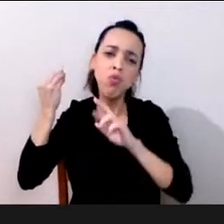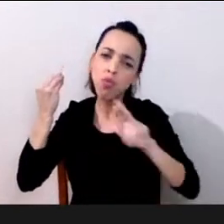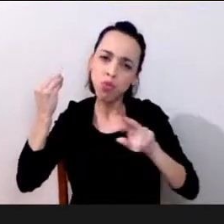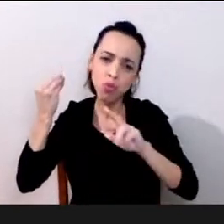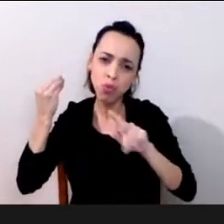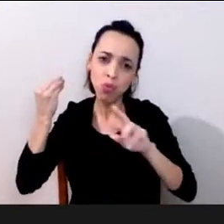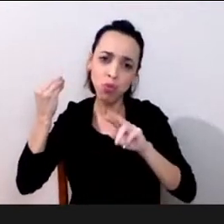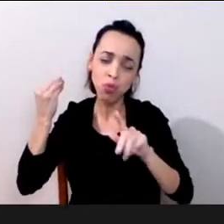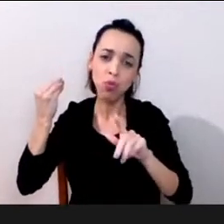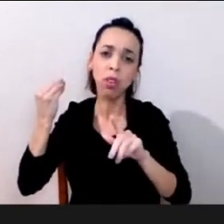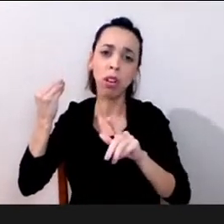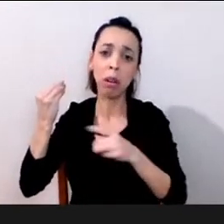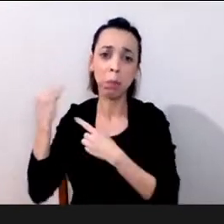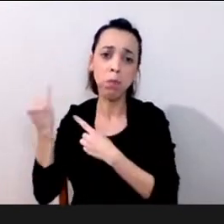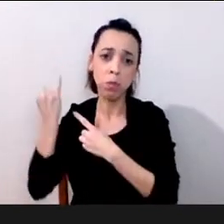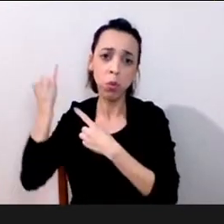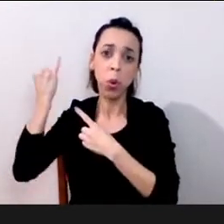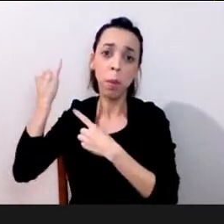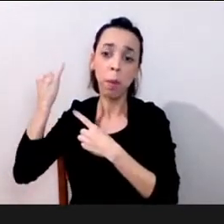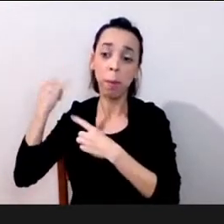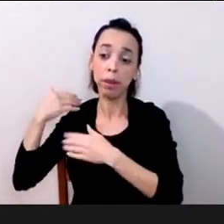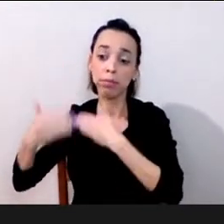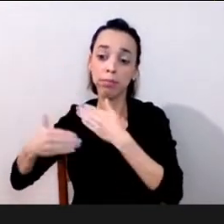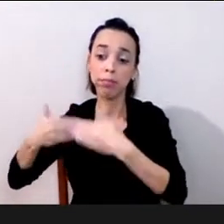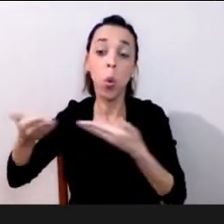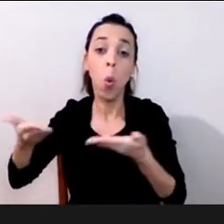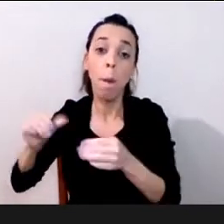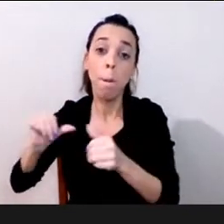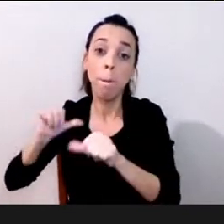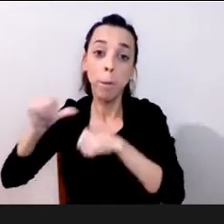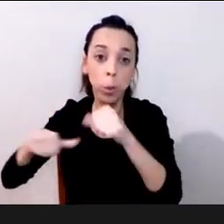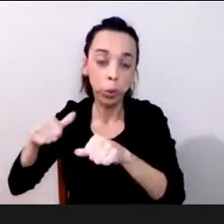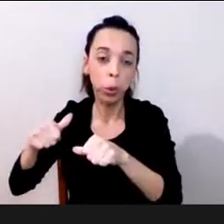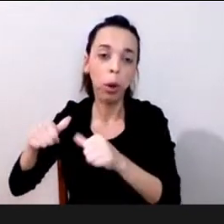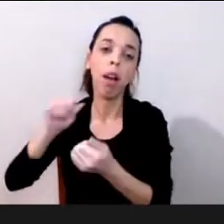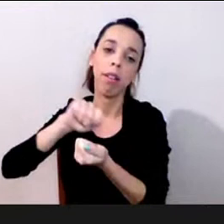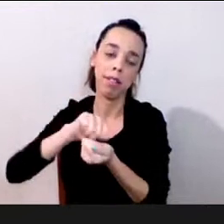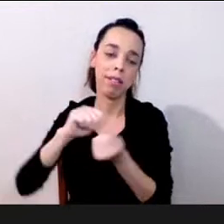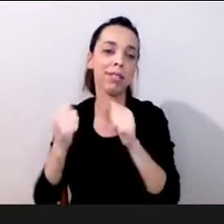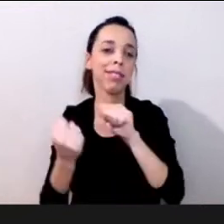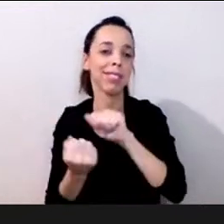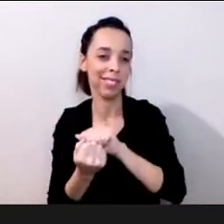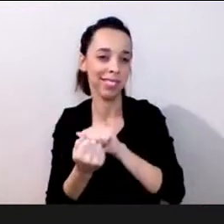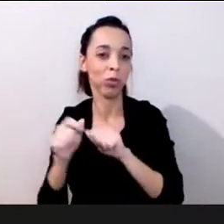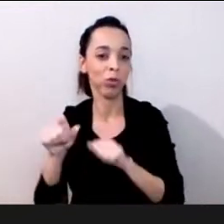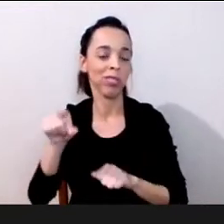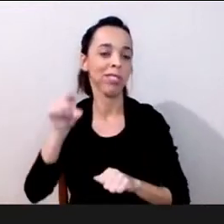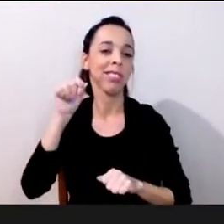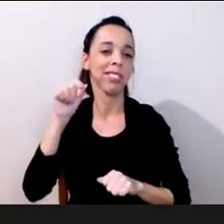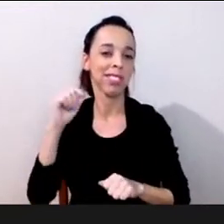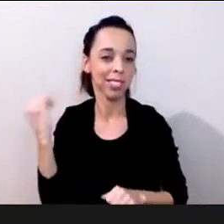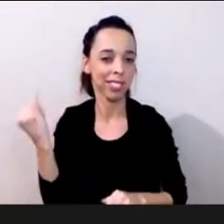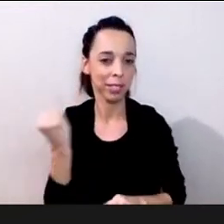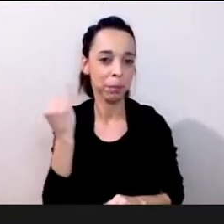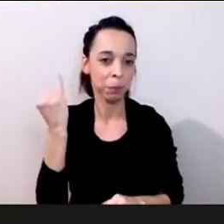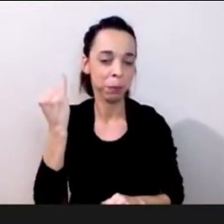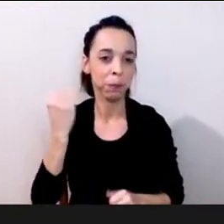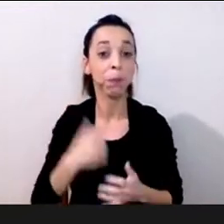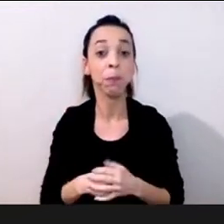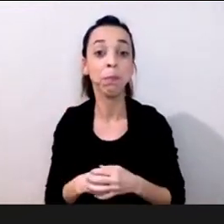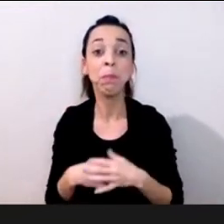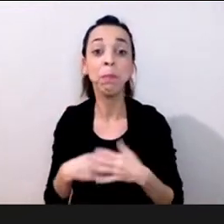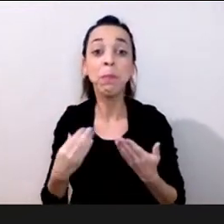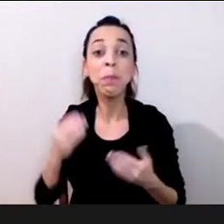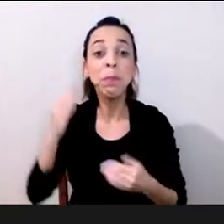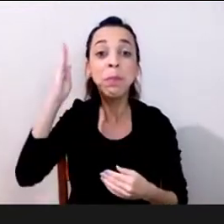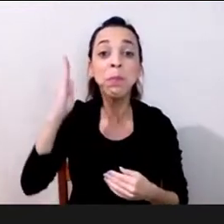é muito importante fazer escolhas e quais são as nossas escolhas Bartir e Ana